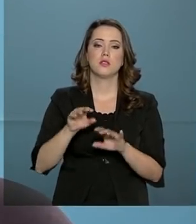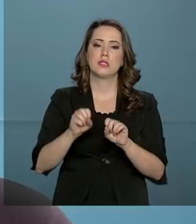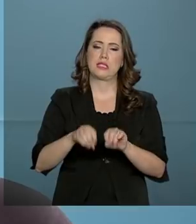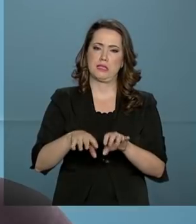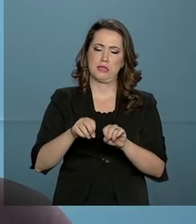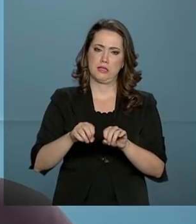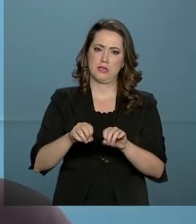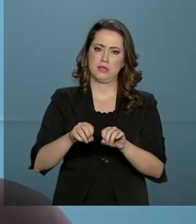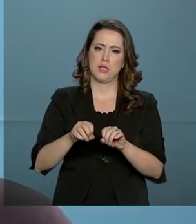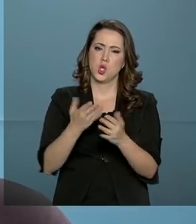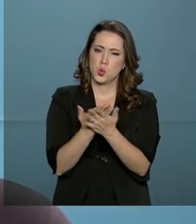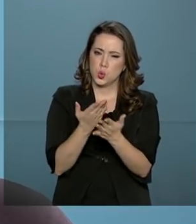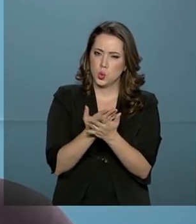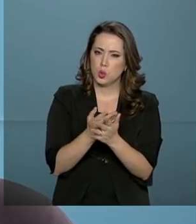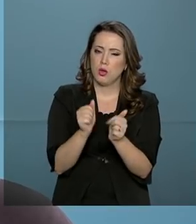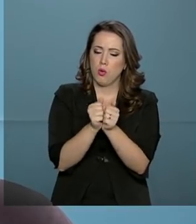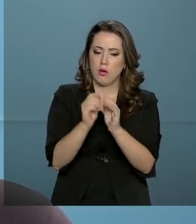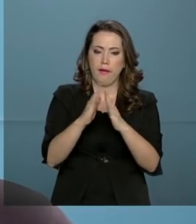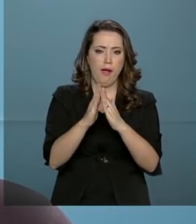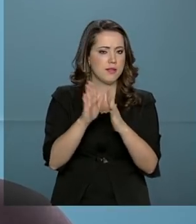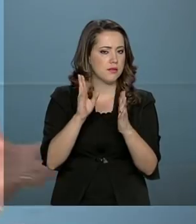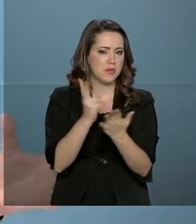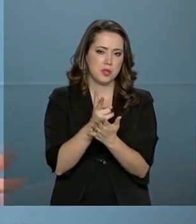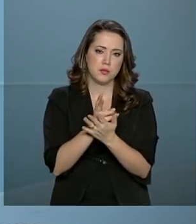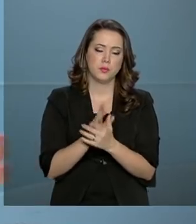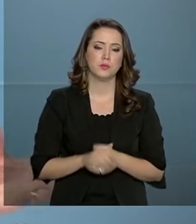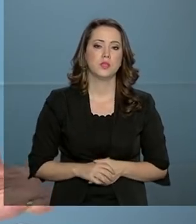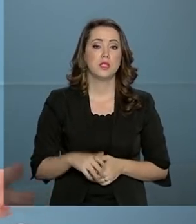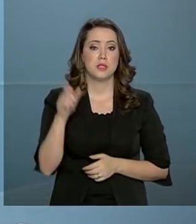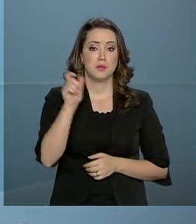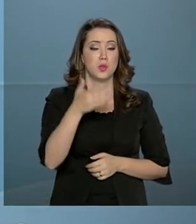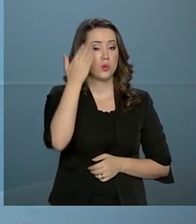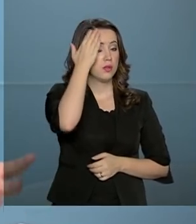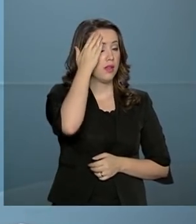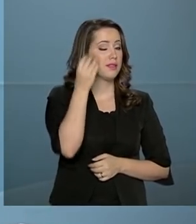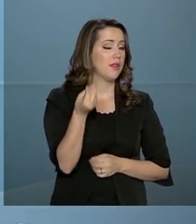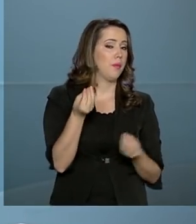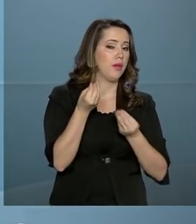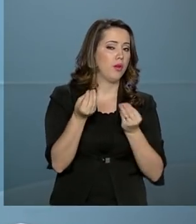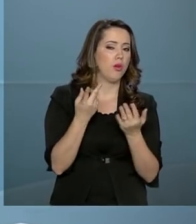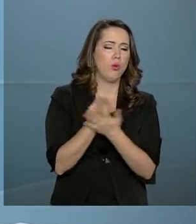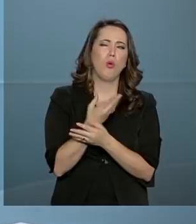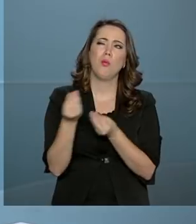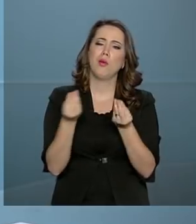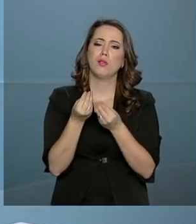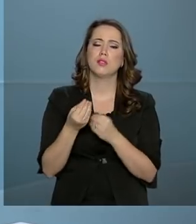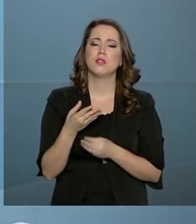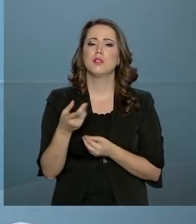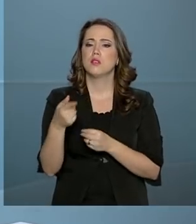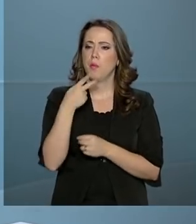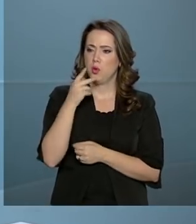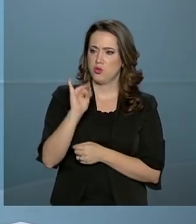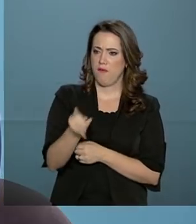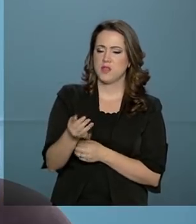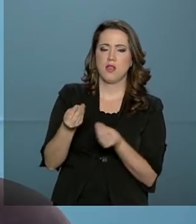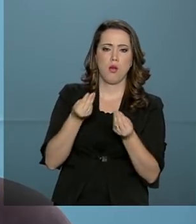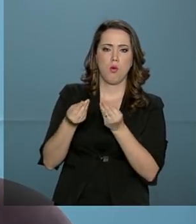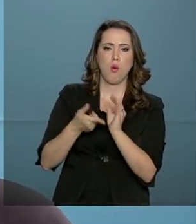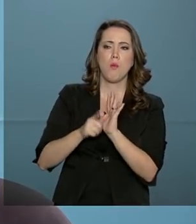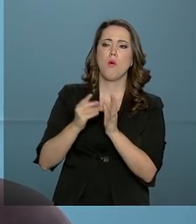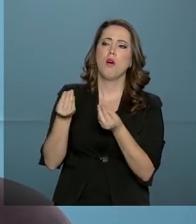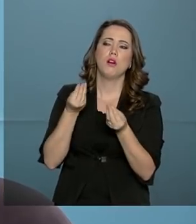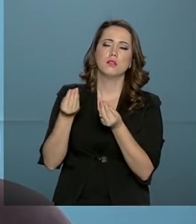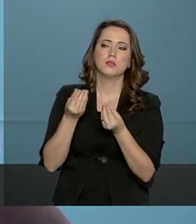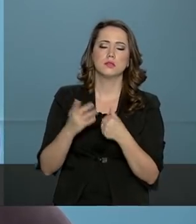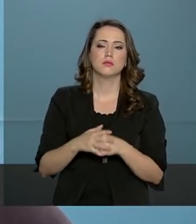que estão fazendo juntos o ensino domiciliar. Porque muita gente quer saber como é que seria isso, Só tem como adiantar alguns detalhes? Olha, o que nós podemos falar é o